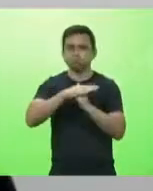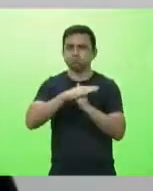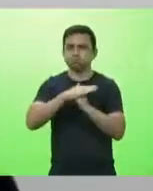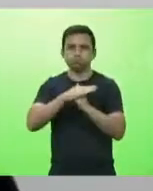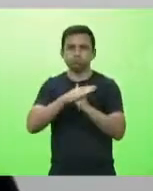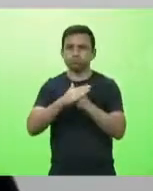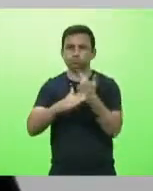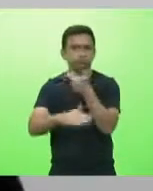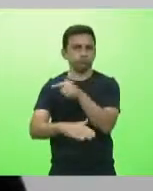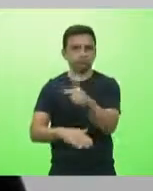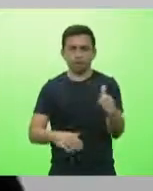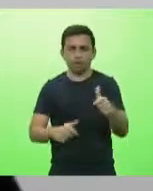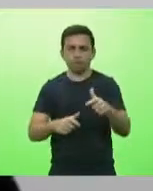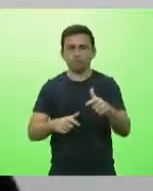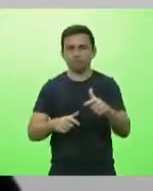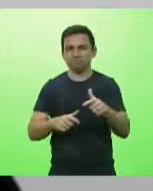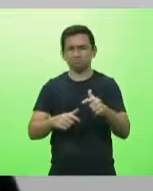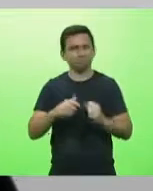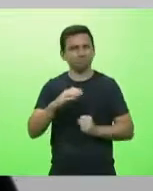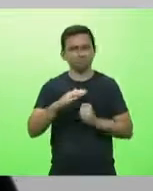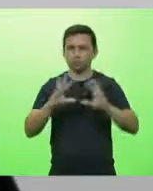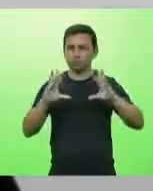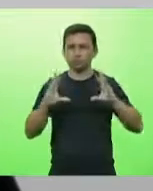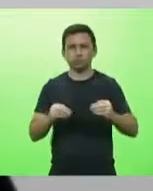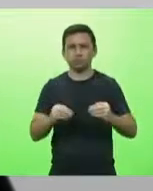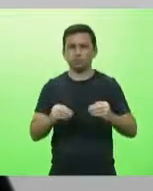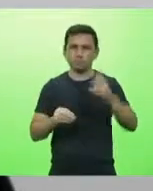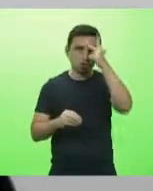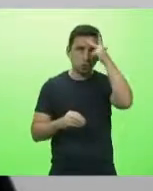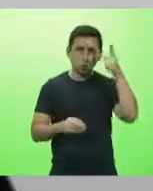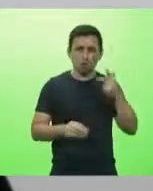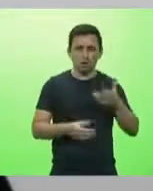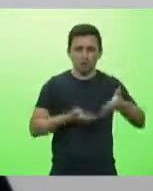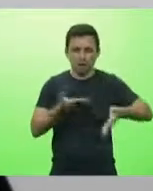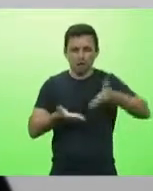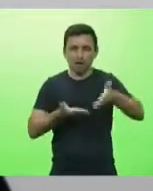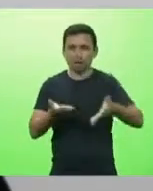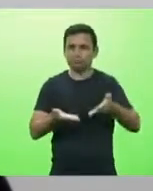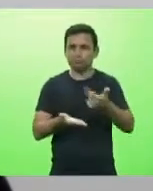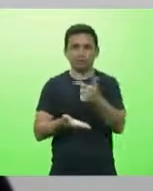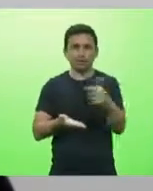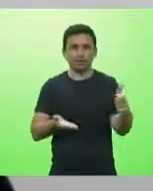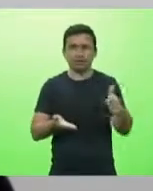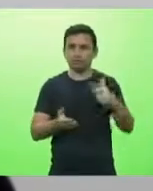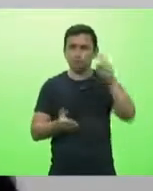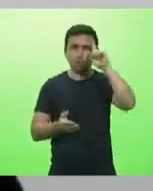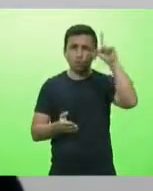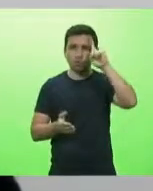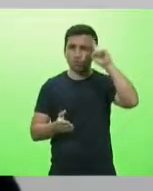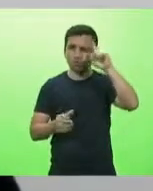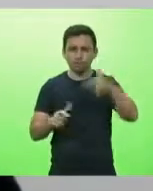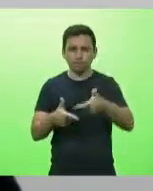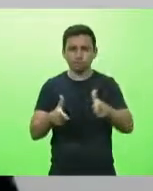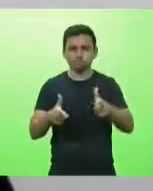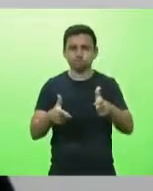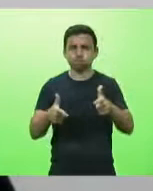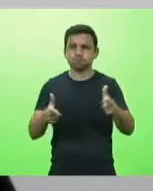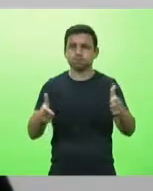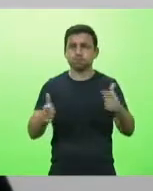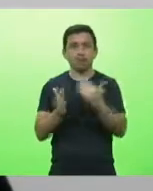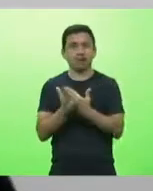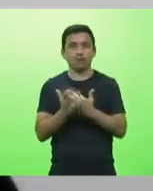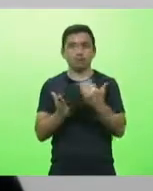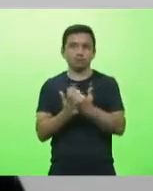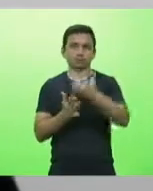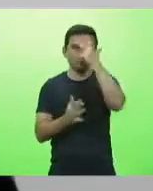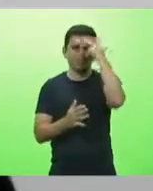espaço físico estrutura e pessoal para atender grande demanda que cresce diariamente estamos com nossas